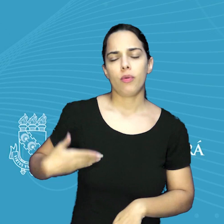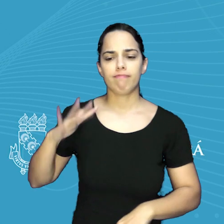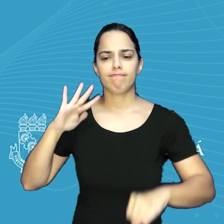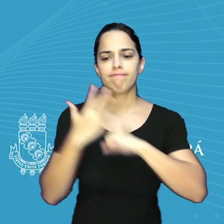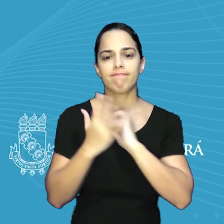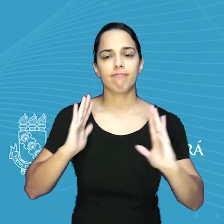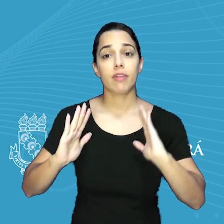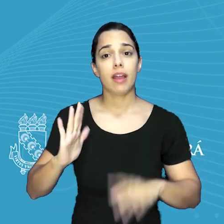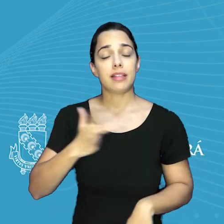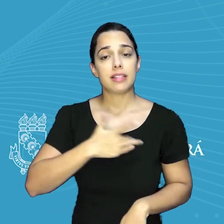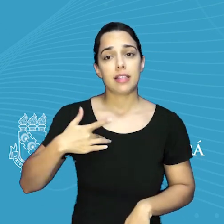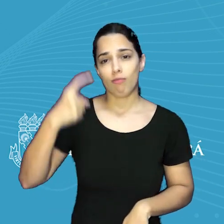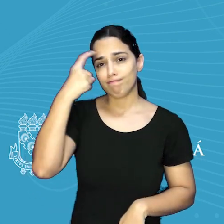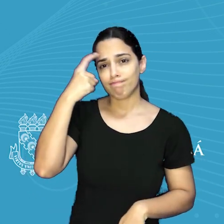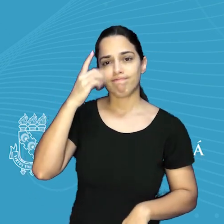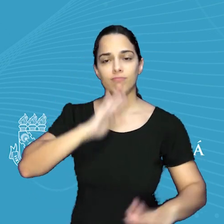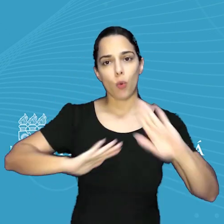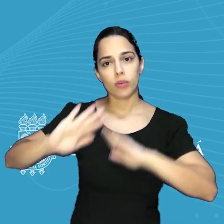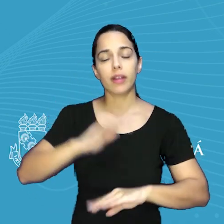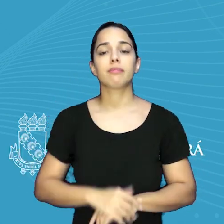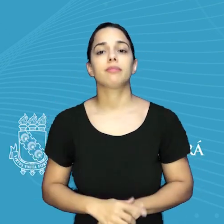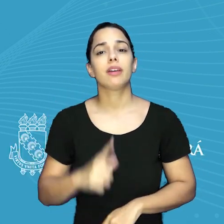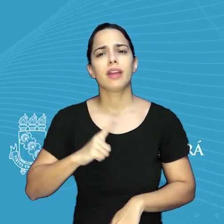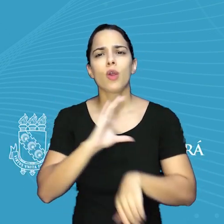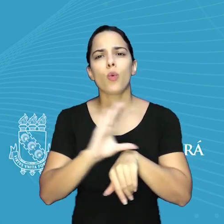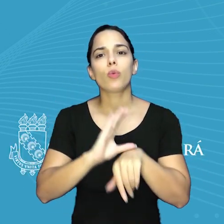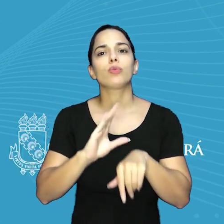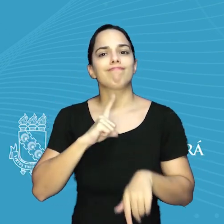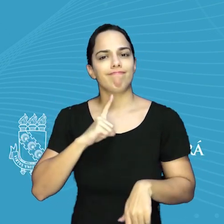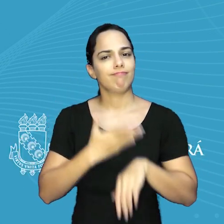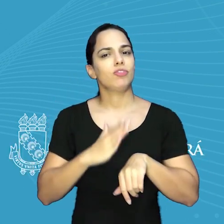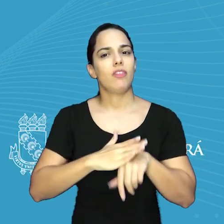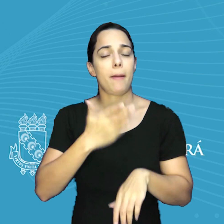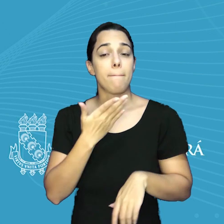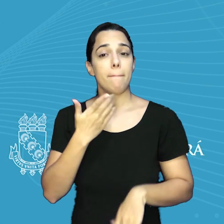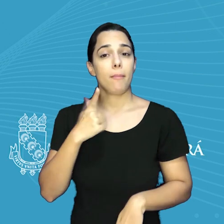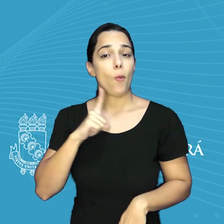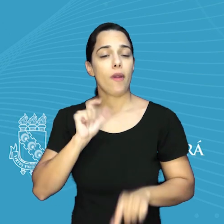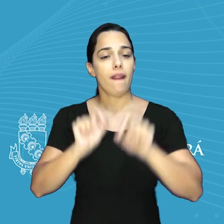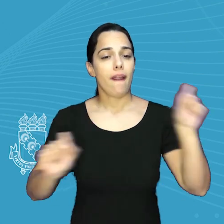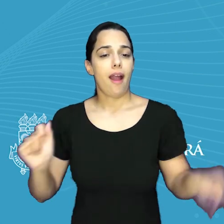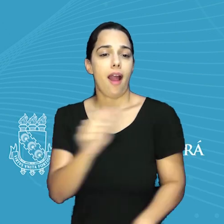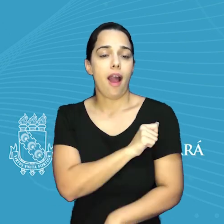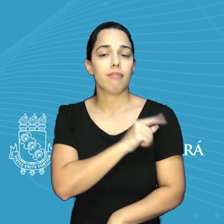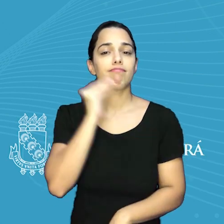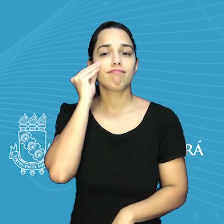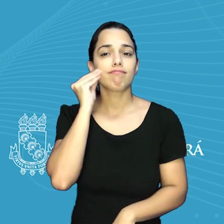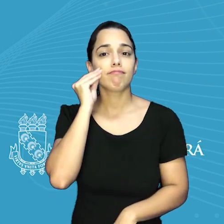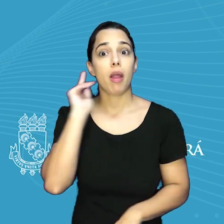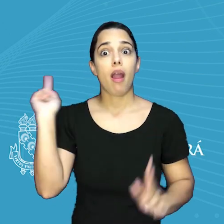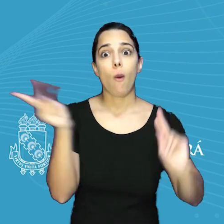públicas, pandemia e saúde mental, entre outros. O curso prevê ainda atividades práticas para que os alunos vivenciem